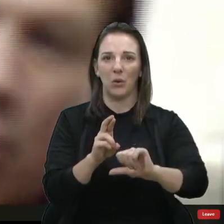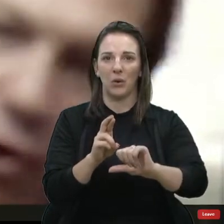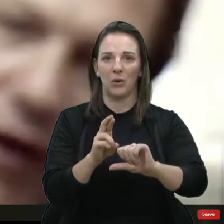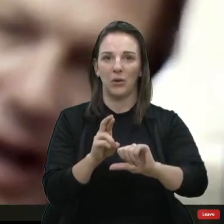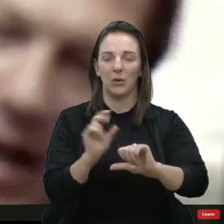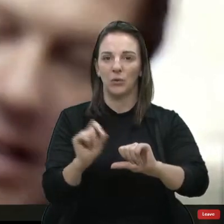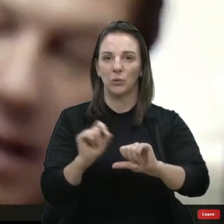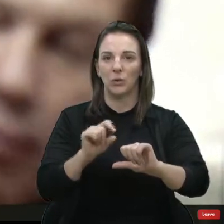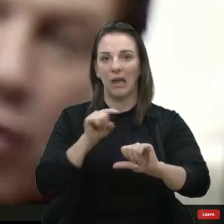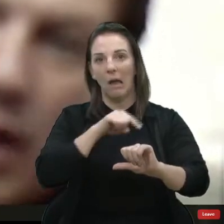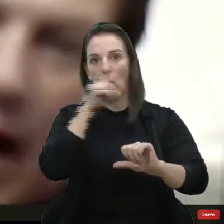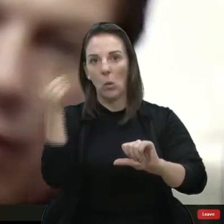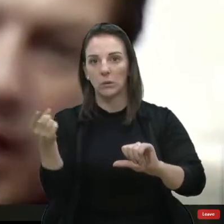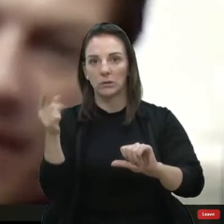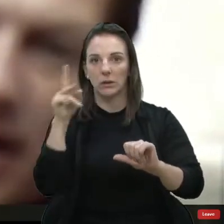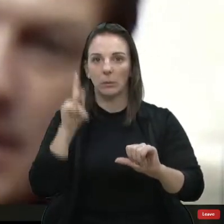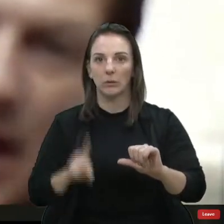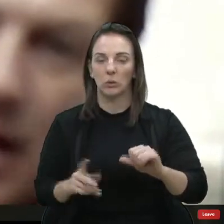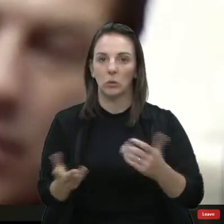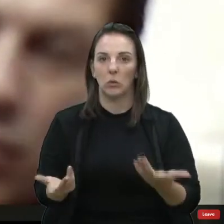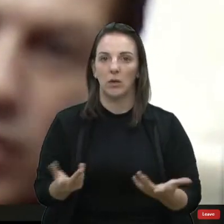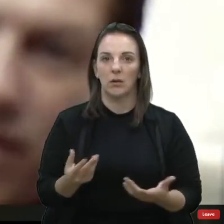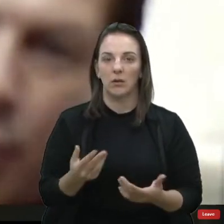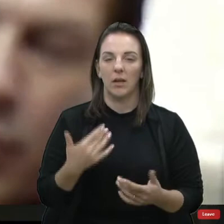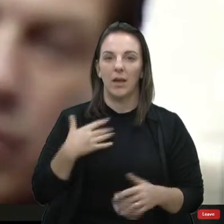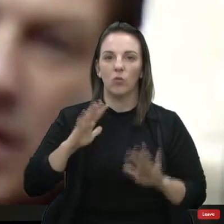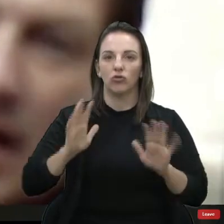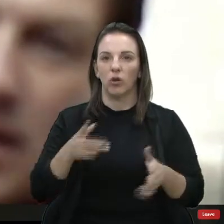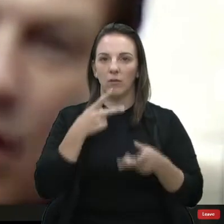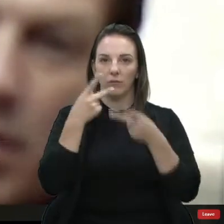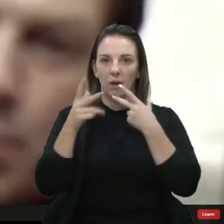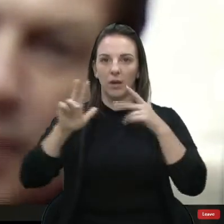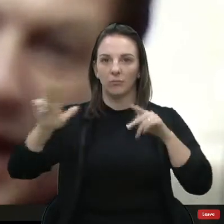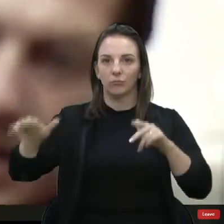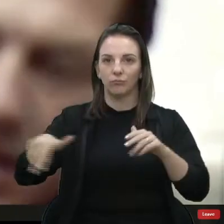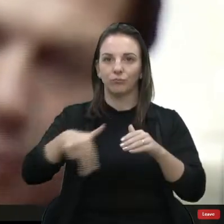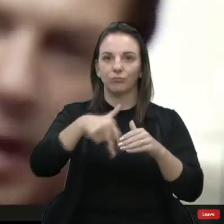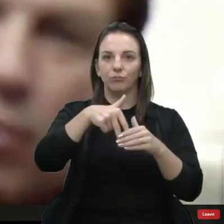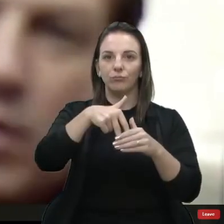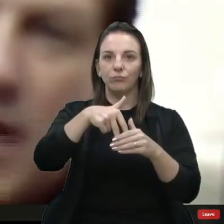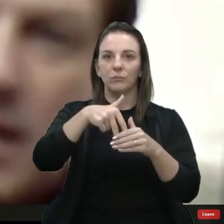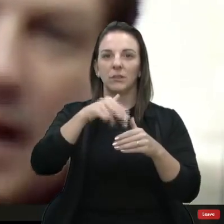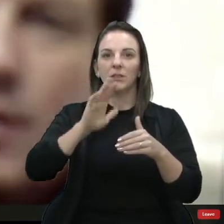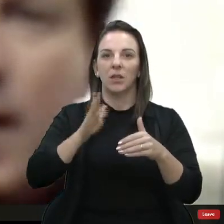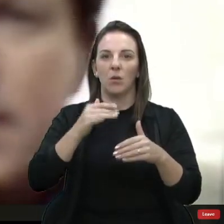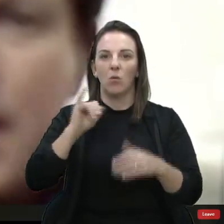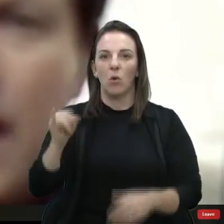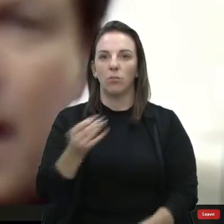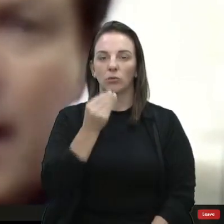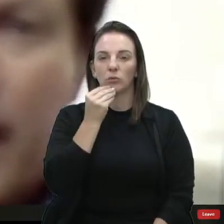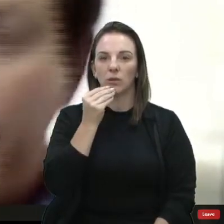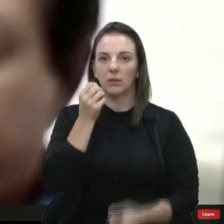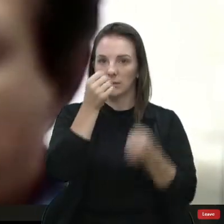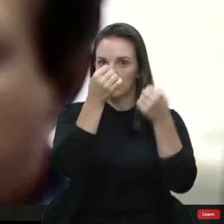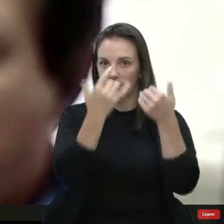Como eu falei na tribuna, a outra vez, que eu tive a oportunidade de dar uma explicação para a comunidade caixense,